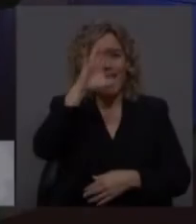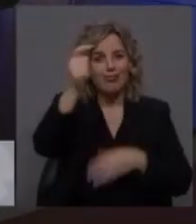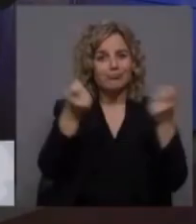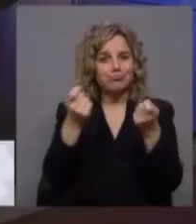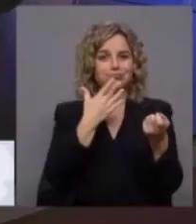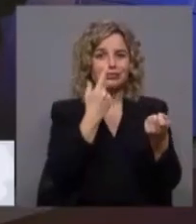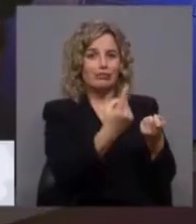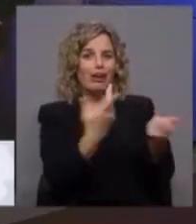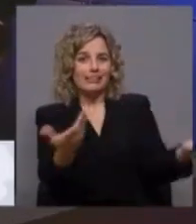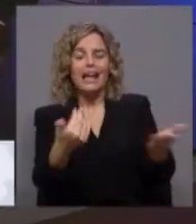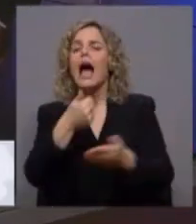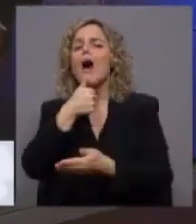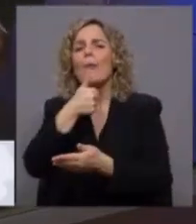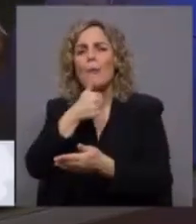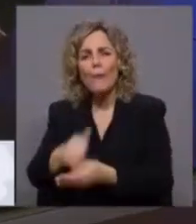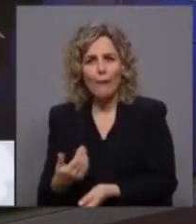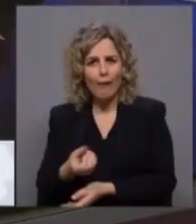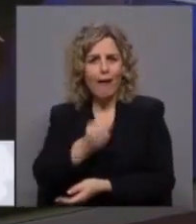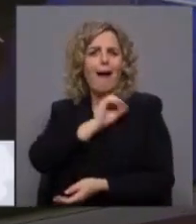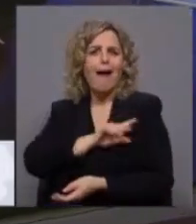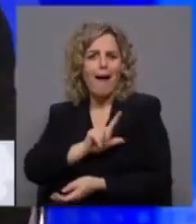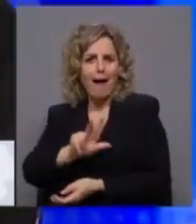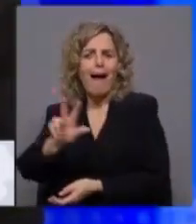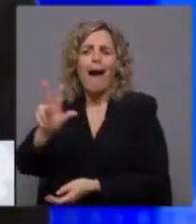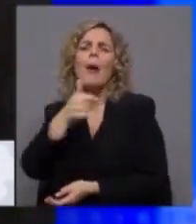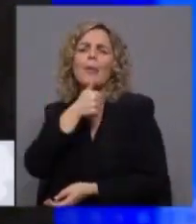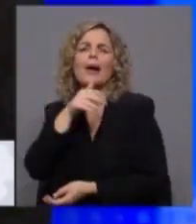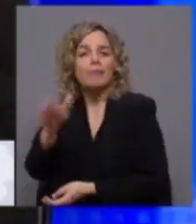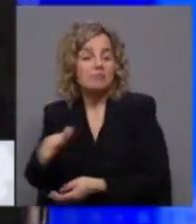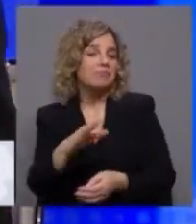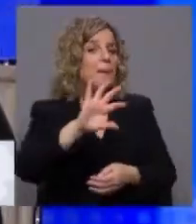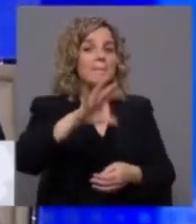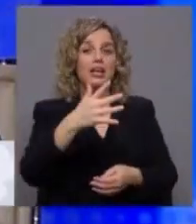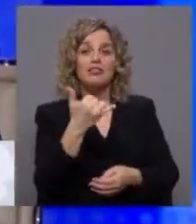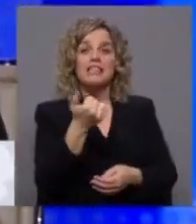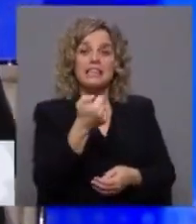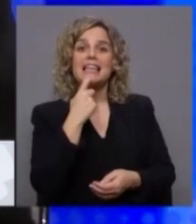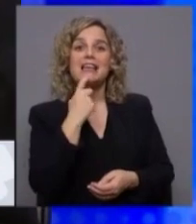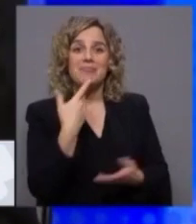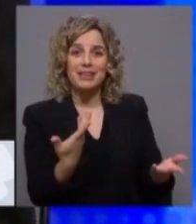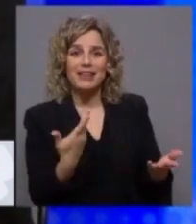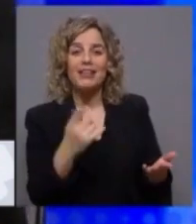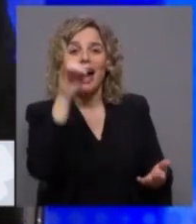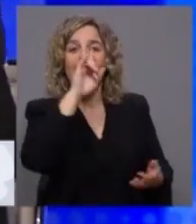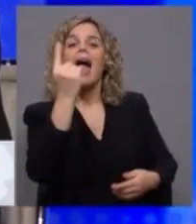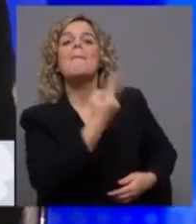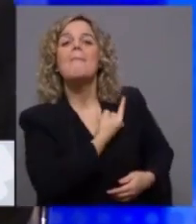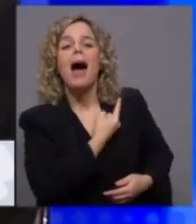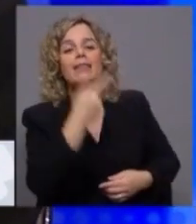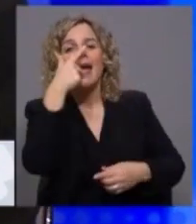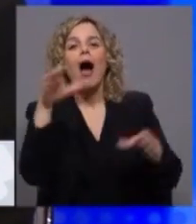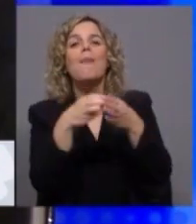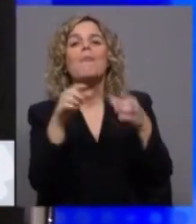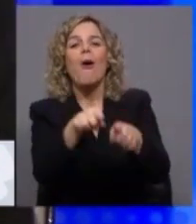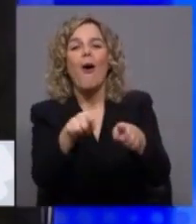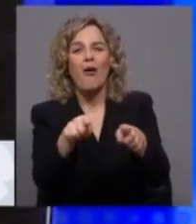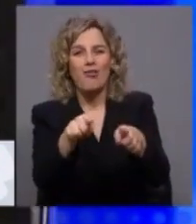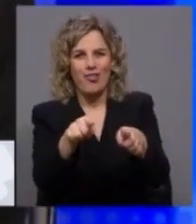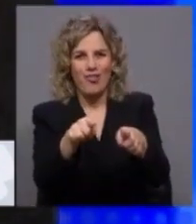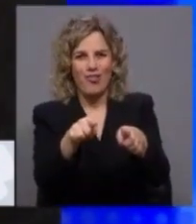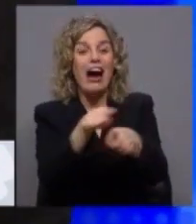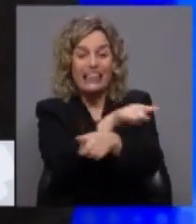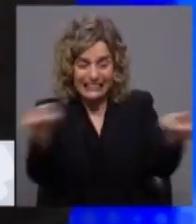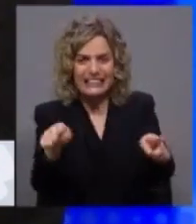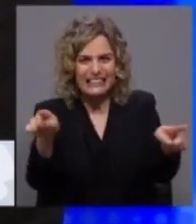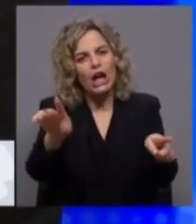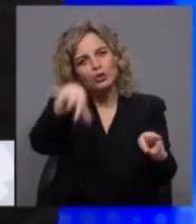O que é que o Livre, então, pode fazer? Eu, no país do 25 de Abril, que é o meu, o povo é que a mais ordena. E o povo há de escolher a maioria que tivermos. É